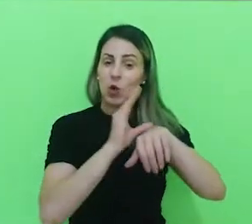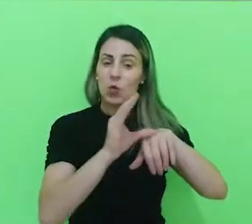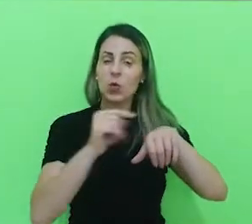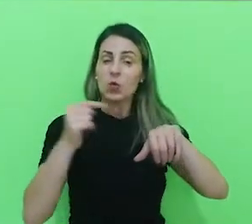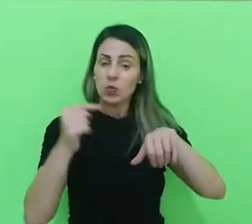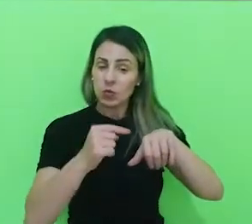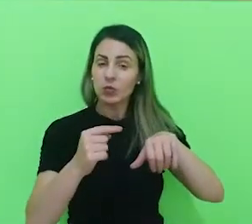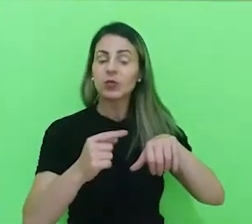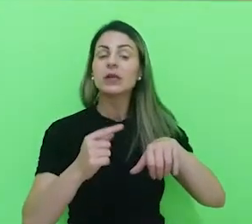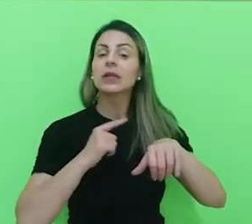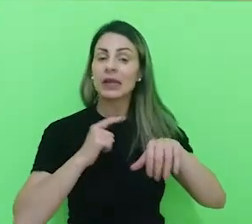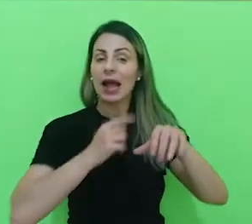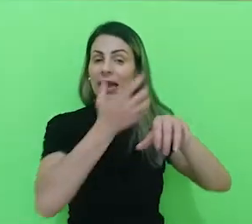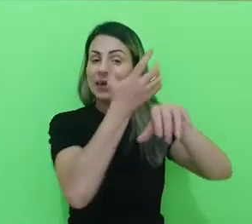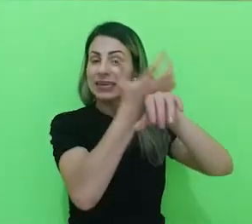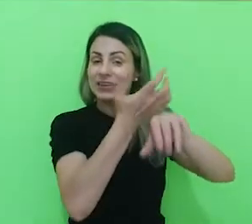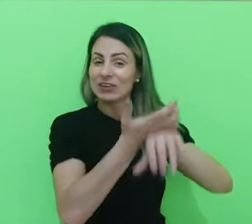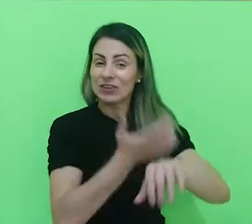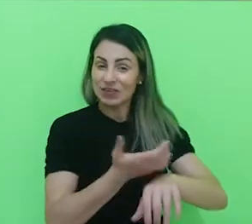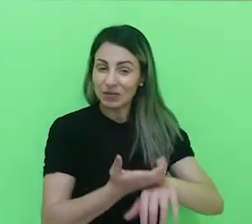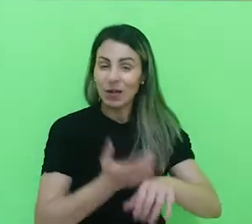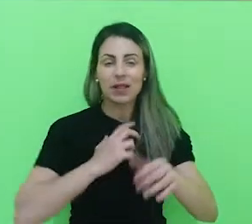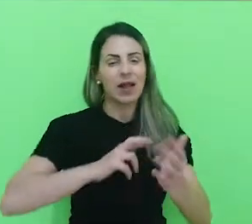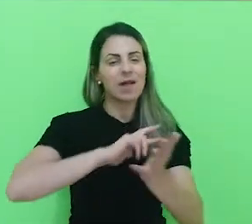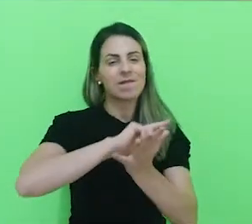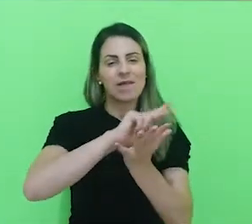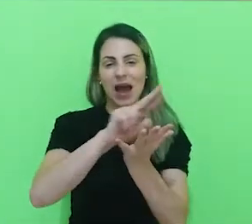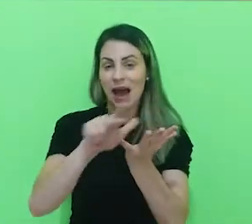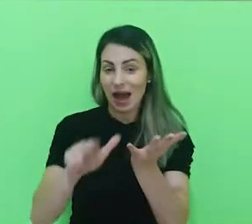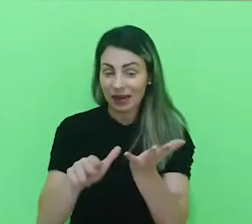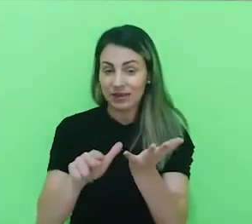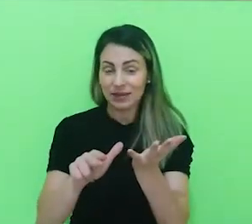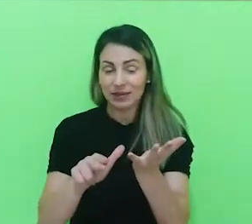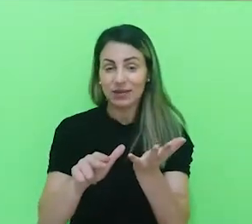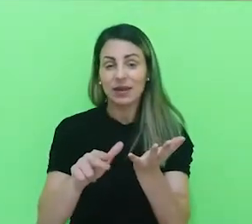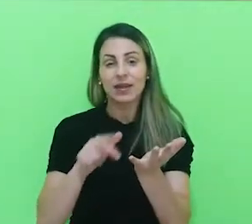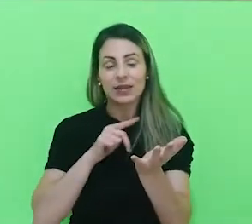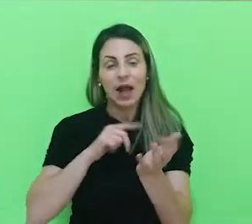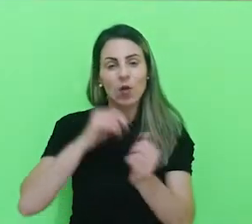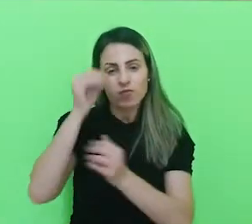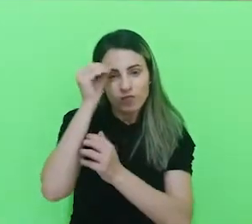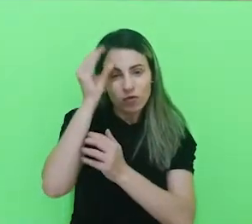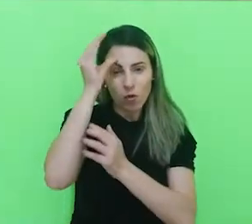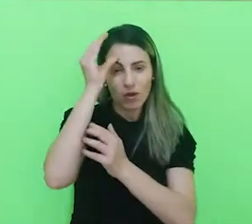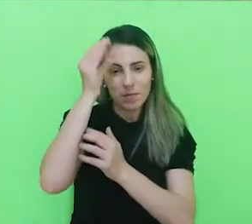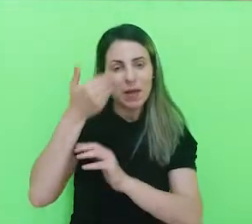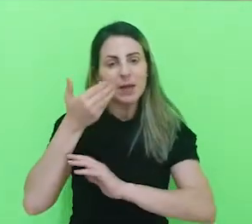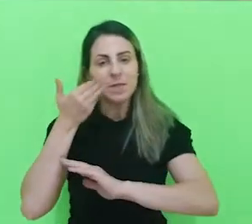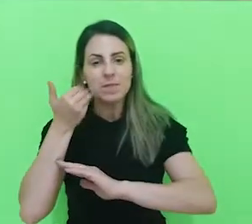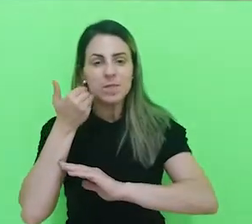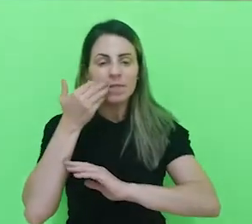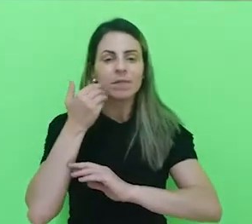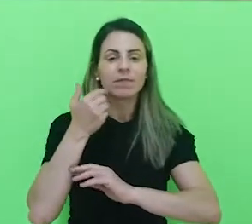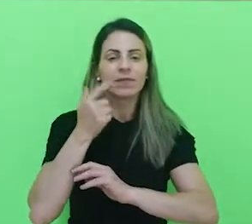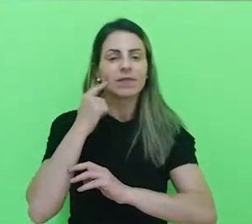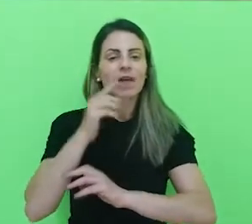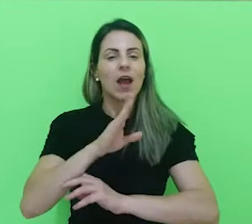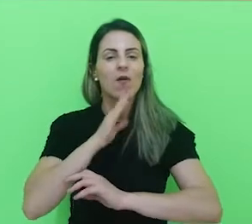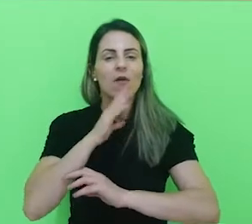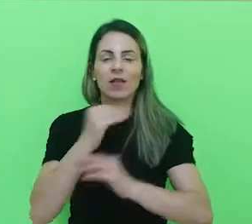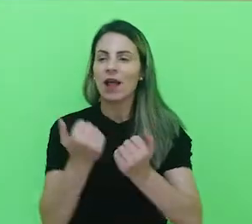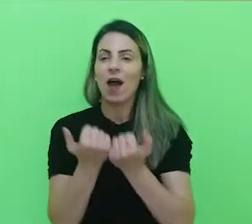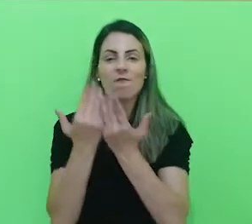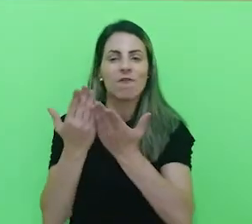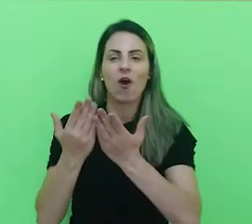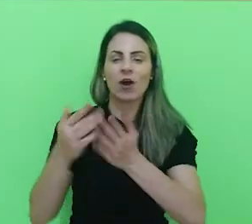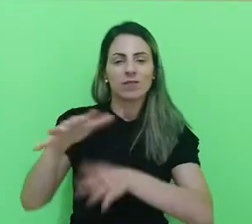realmente nós temos disciplinas das mais amplas variedades, trazendo um pouquinho deste mundo que é lá fora,